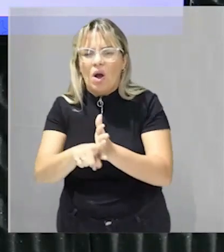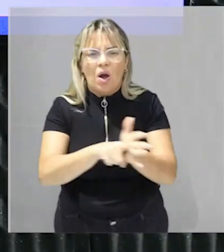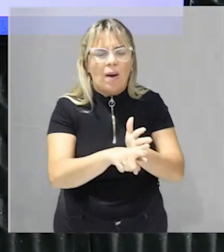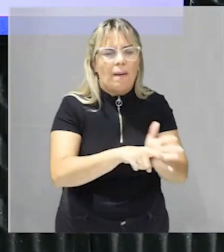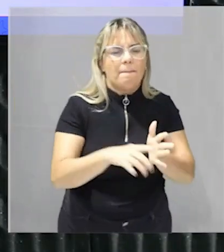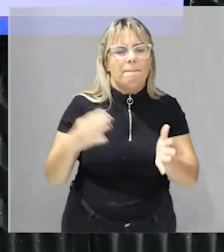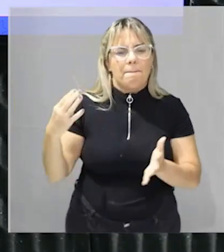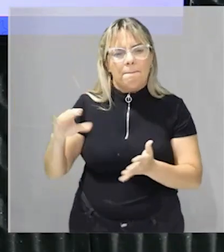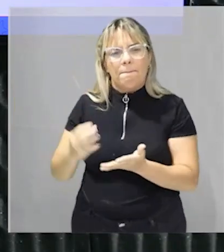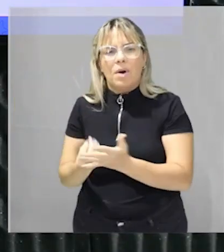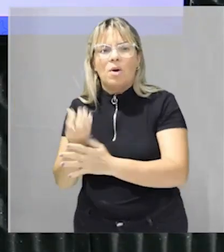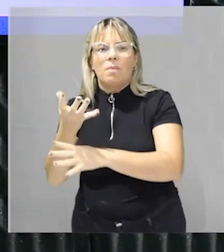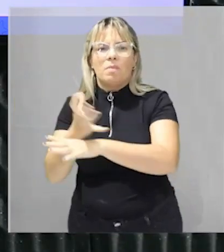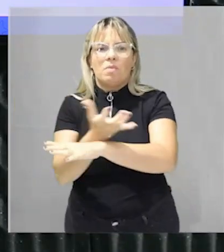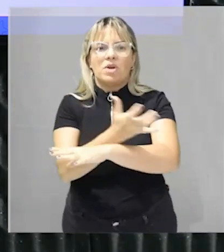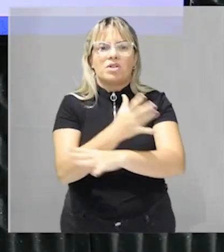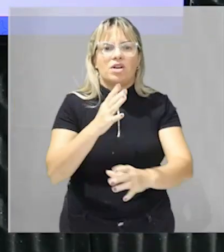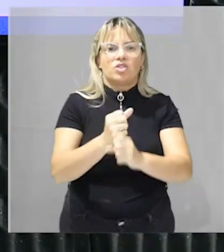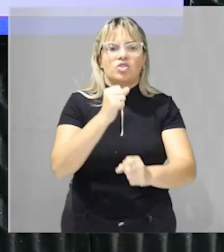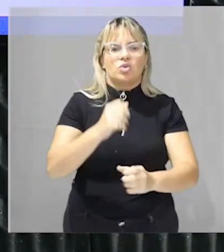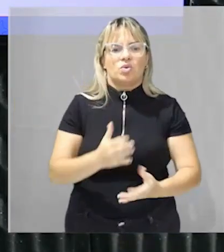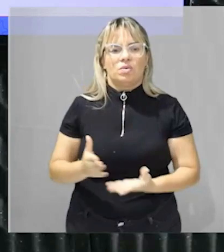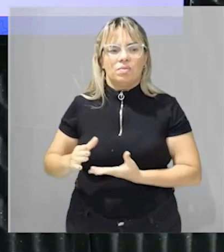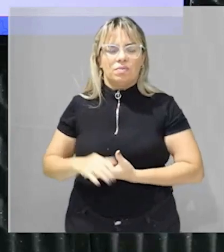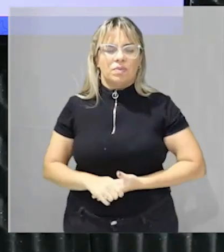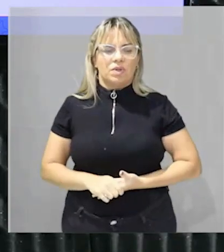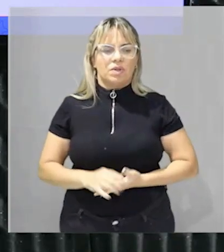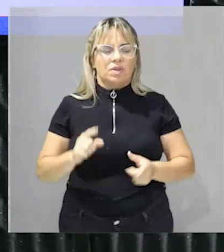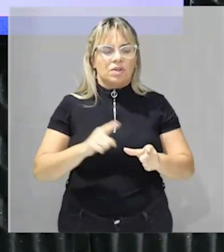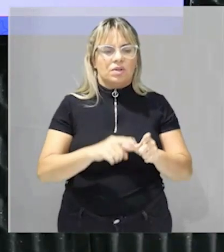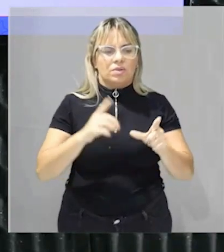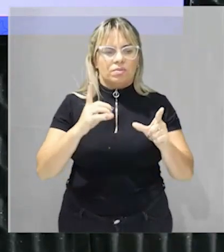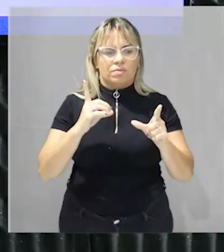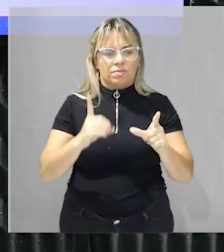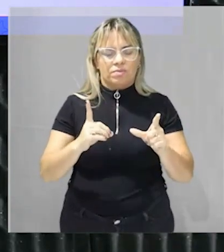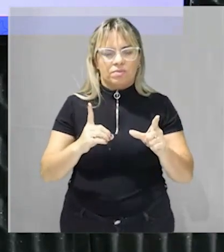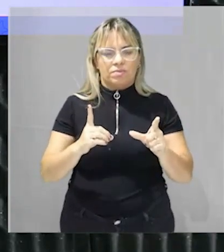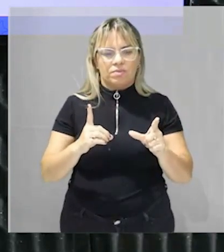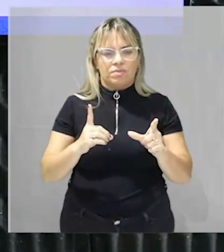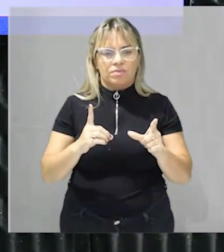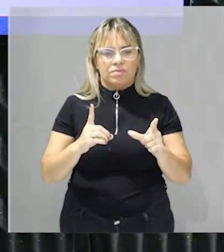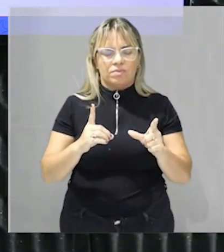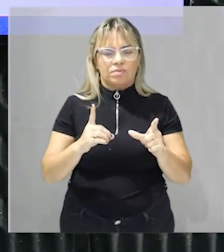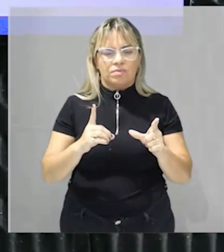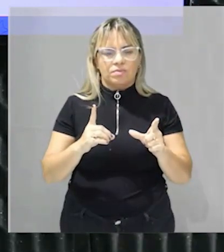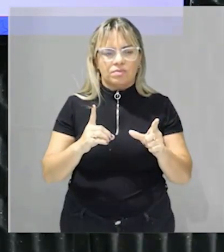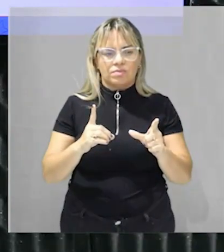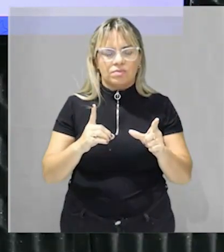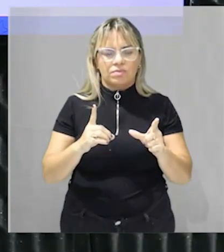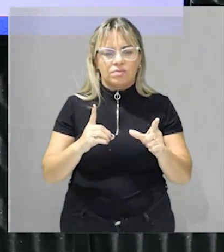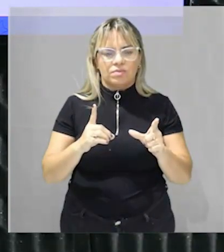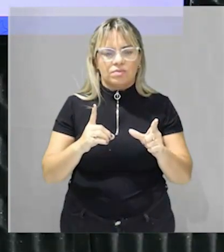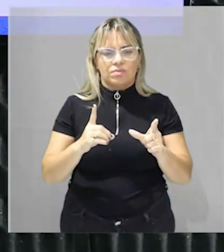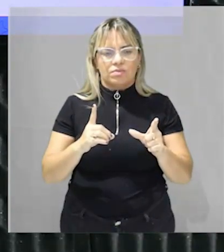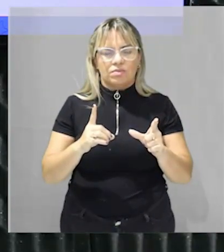a produtividade letra C já foi letra D nós vamos ter o abrandamento dos conflitos violentos ou seja de